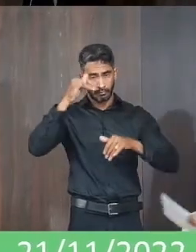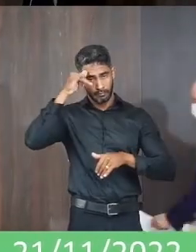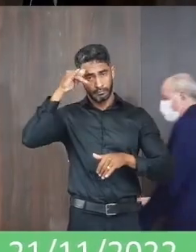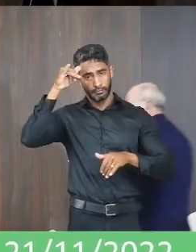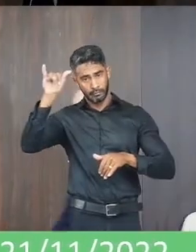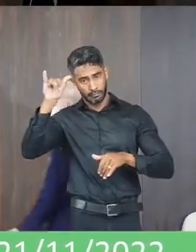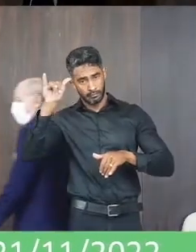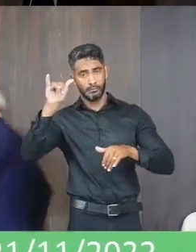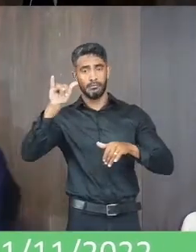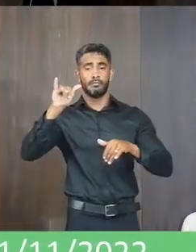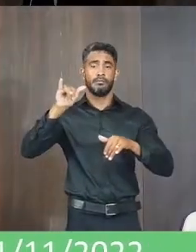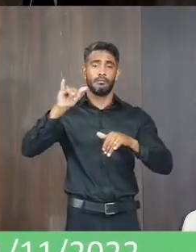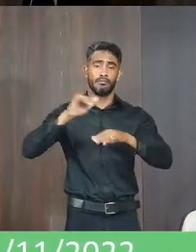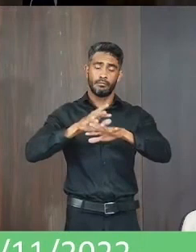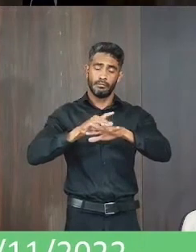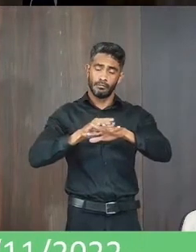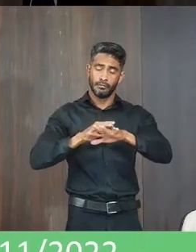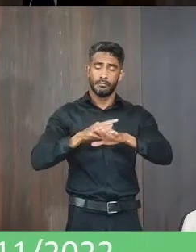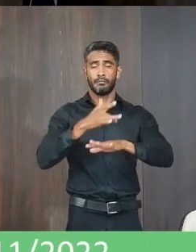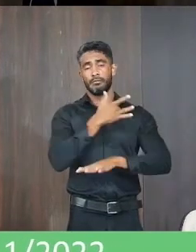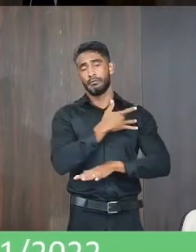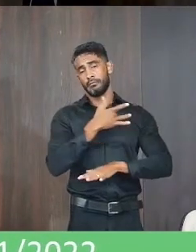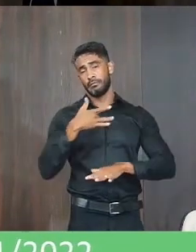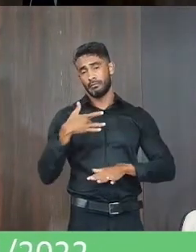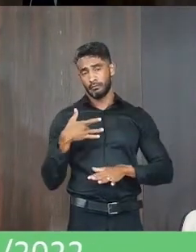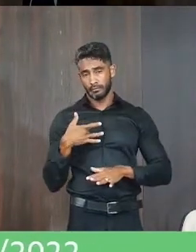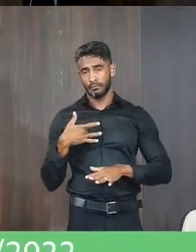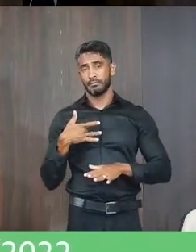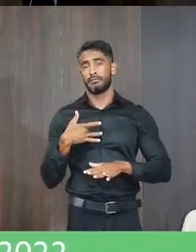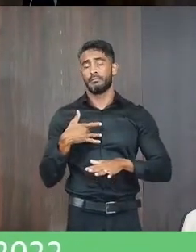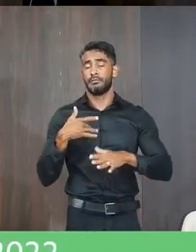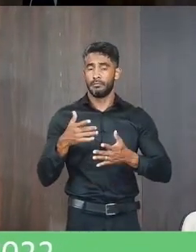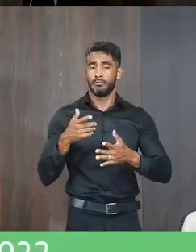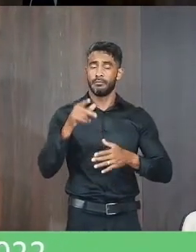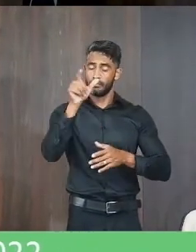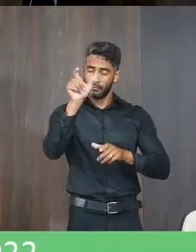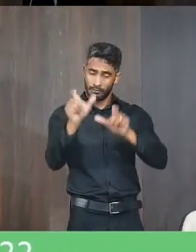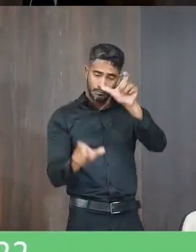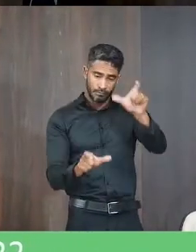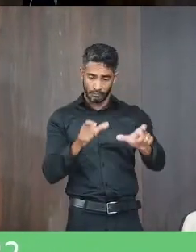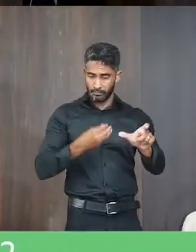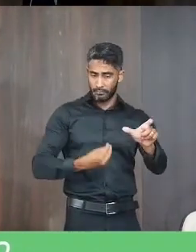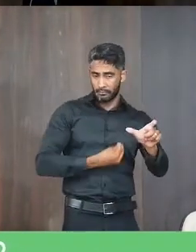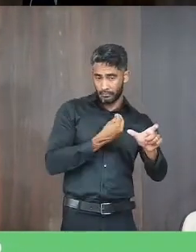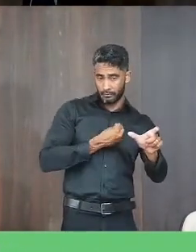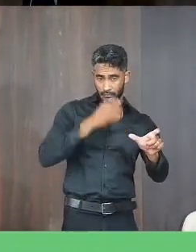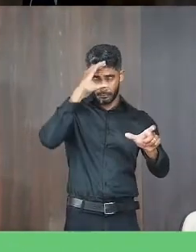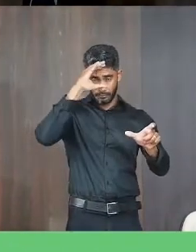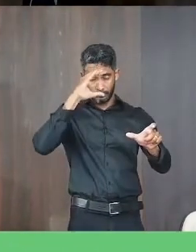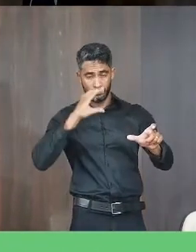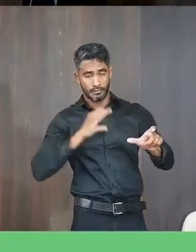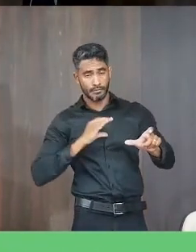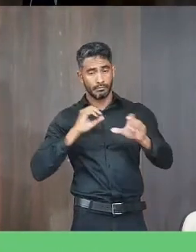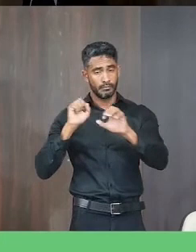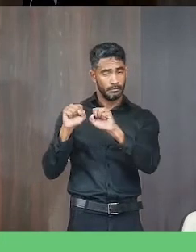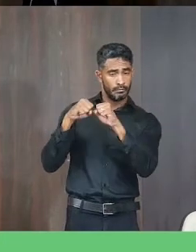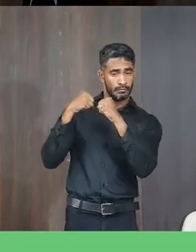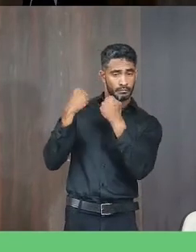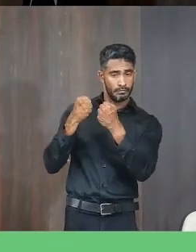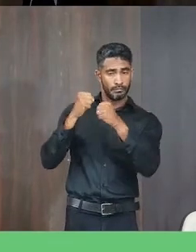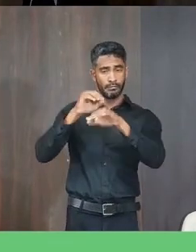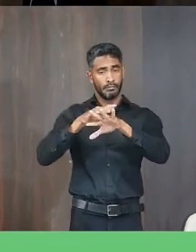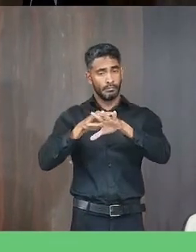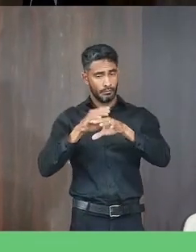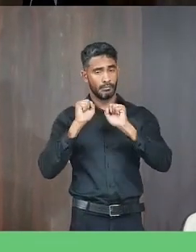ameaça à nossa saúde e que vidas dos nossos cidadãos possam ser ceifadas por doenças que